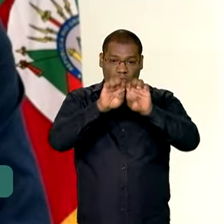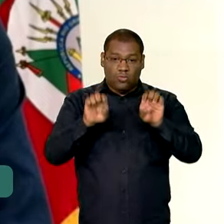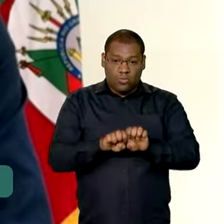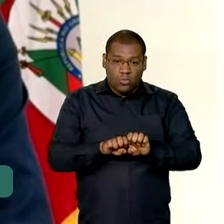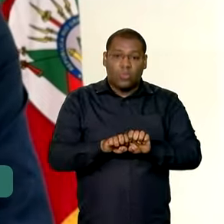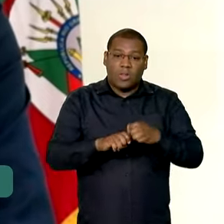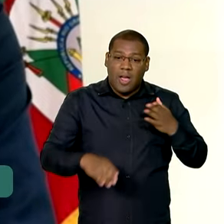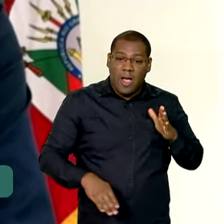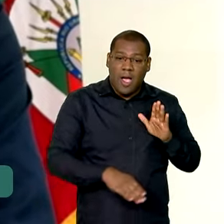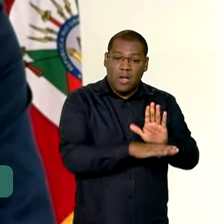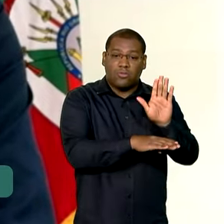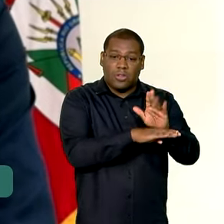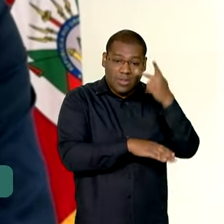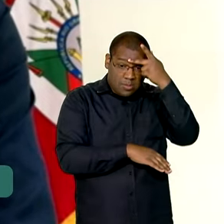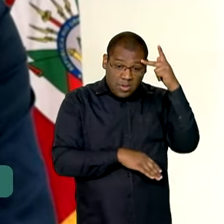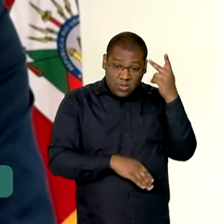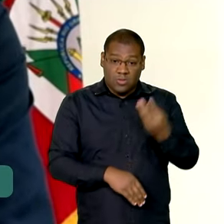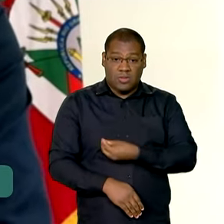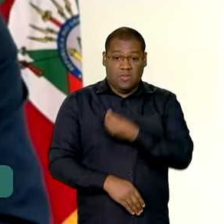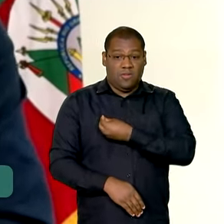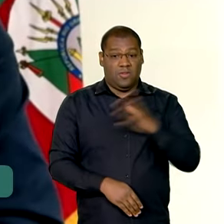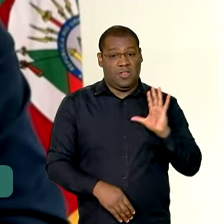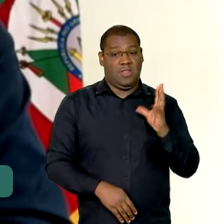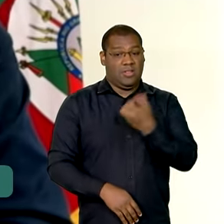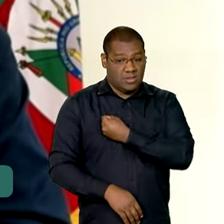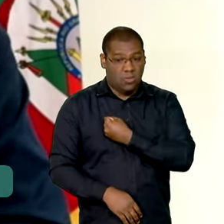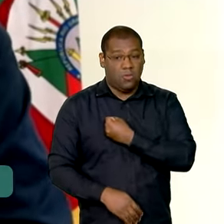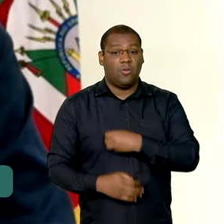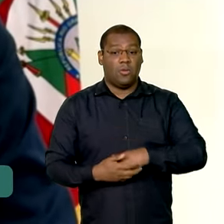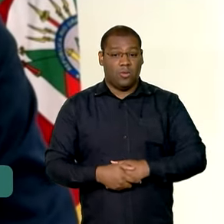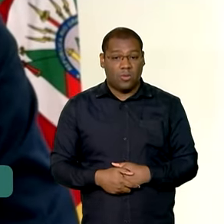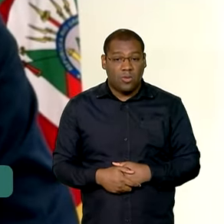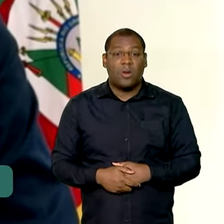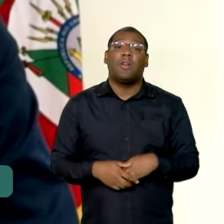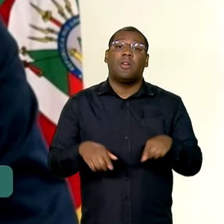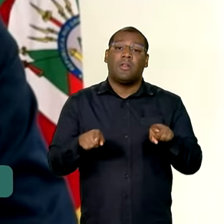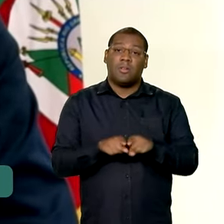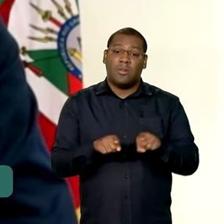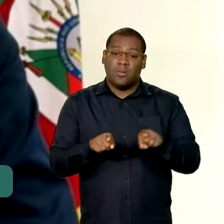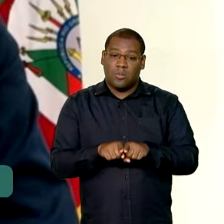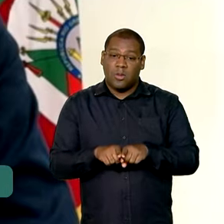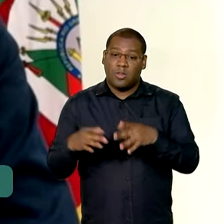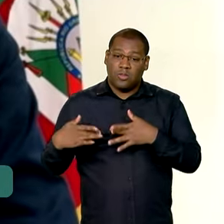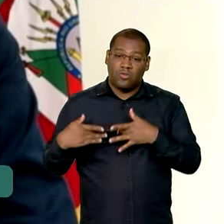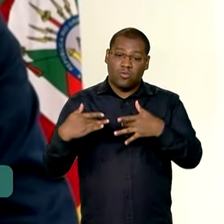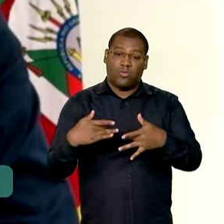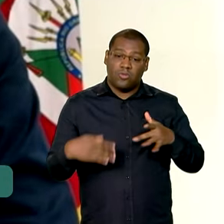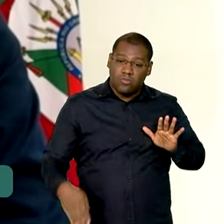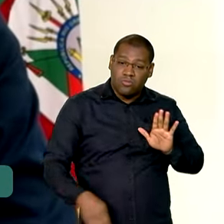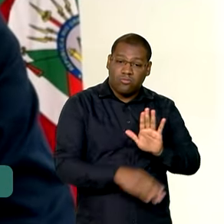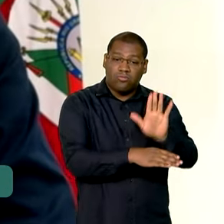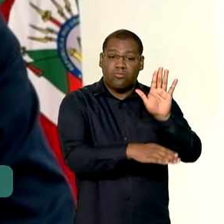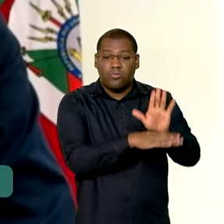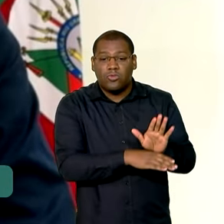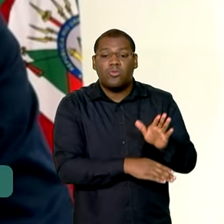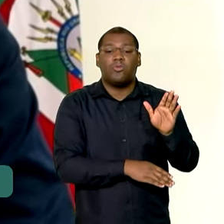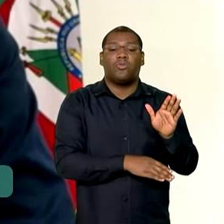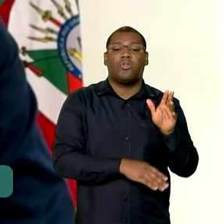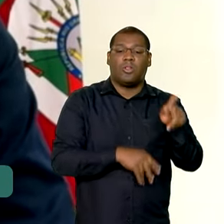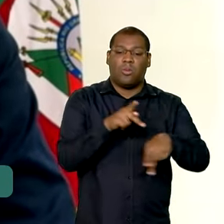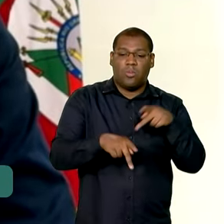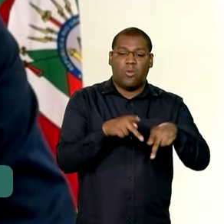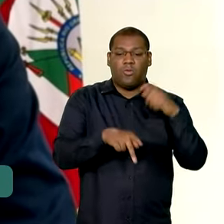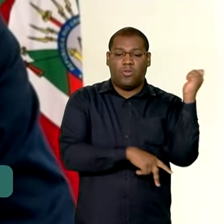pessoas. Parte delas, na necessidade, será utilizada para abastecer as regiões, mesmo que distante aqui da região